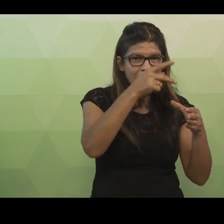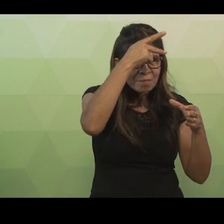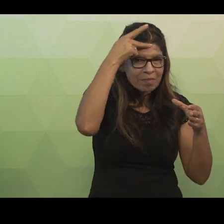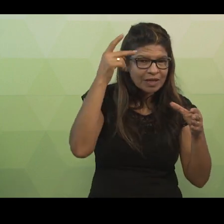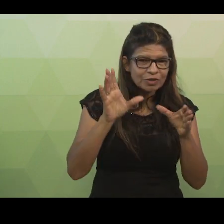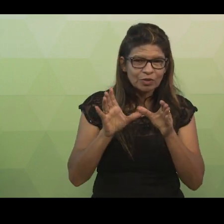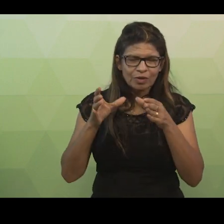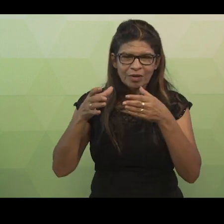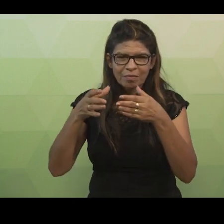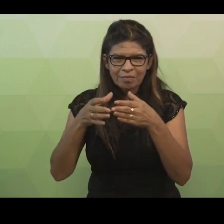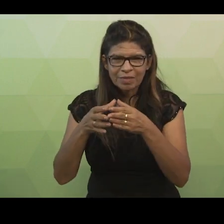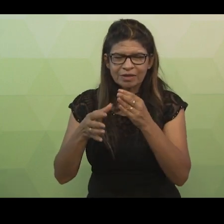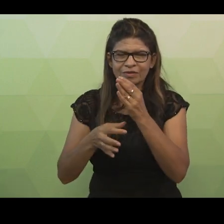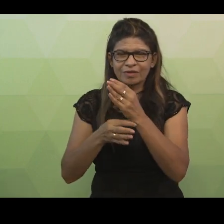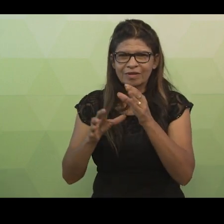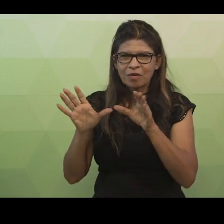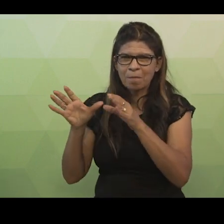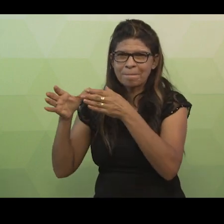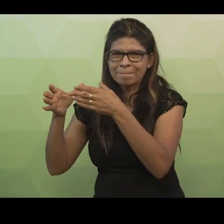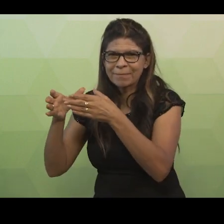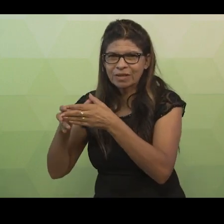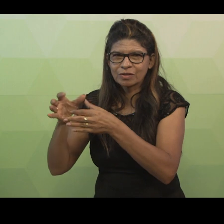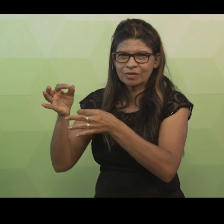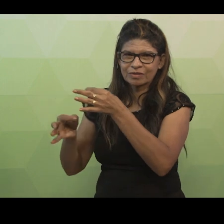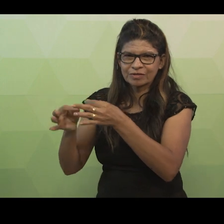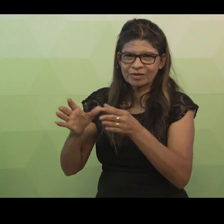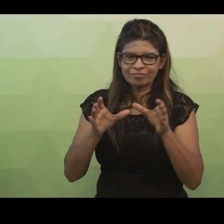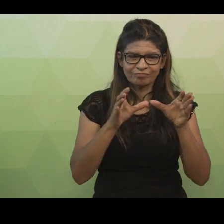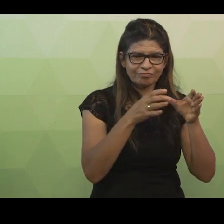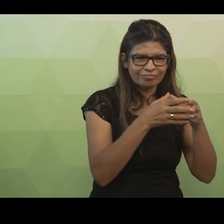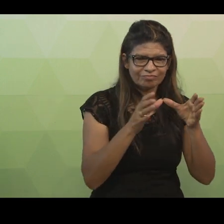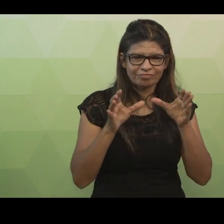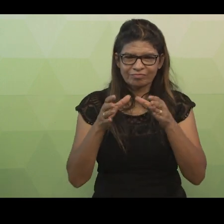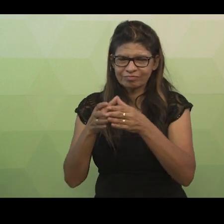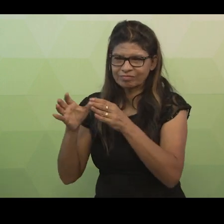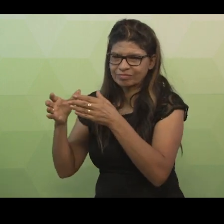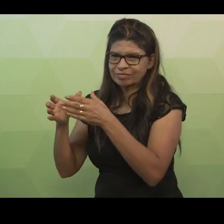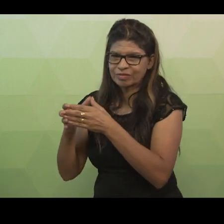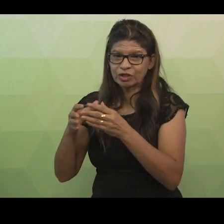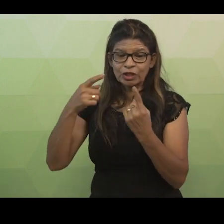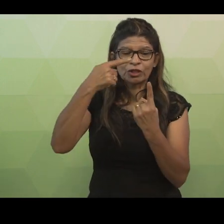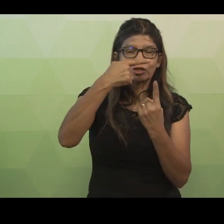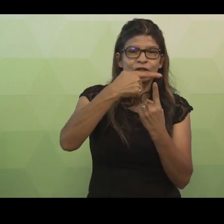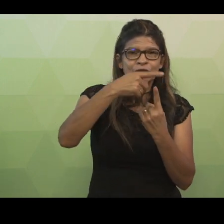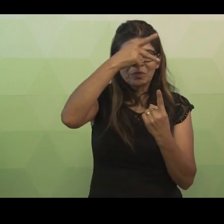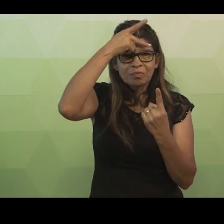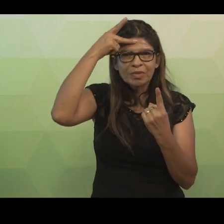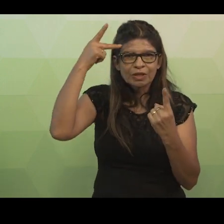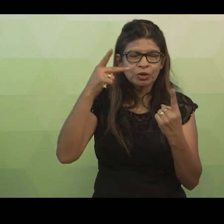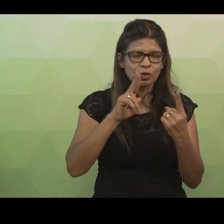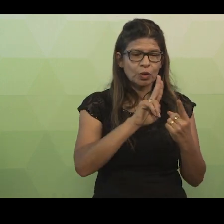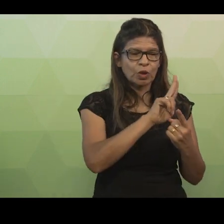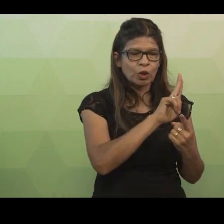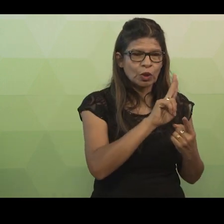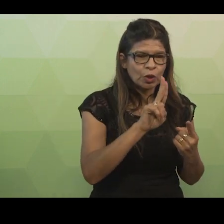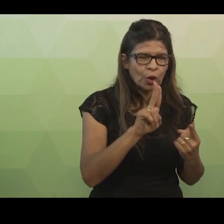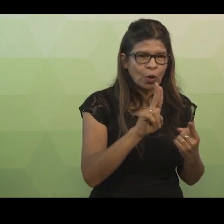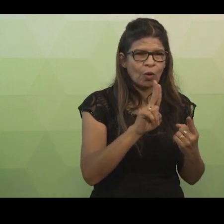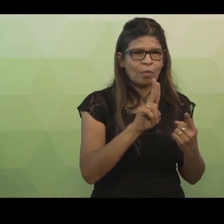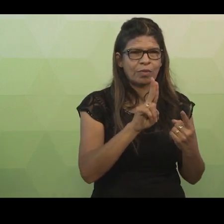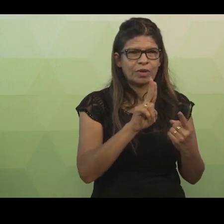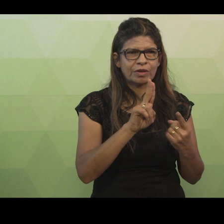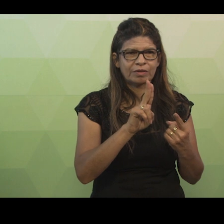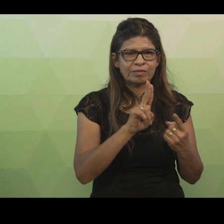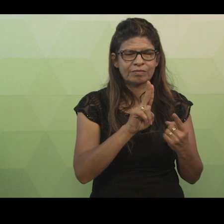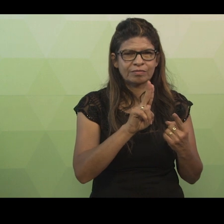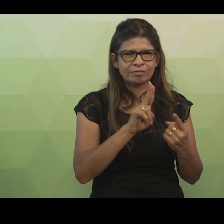física e pessoa jurídica. A classe pessoa possui o atributo nome, que será herdado pelas